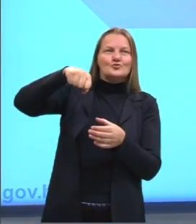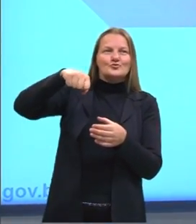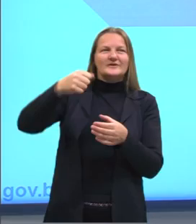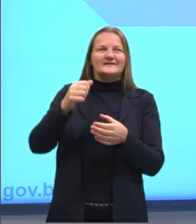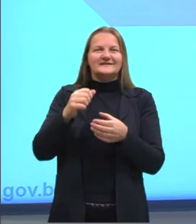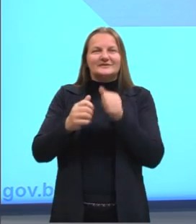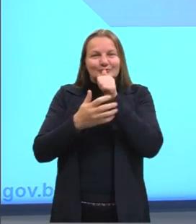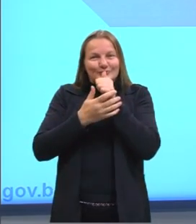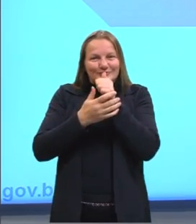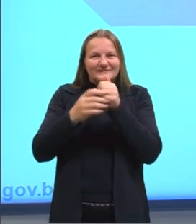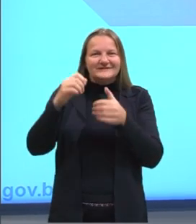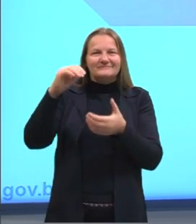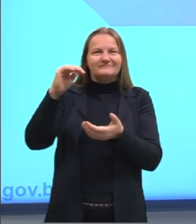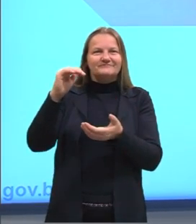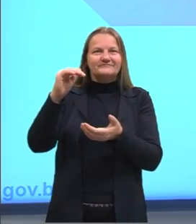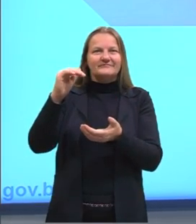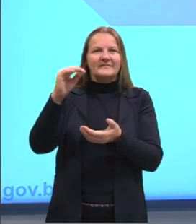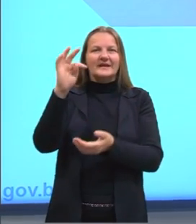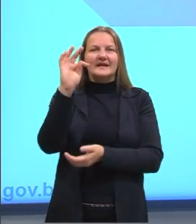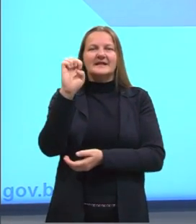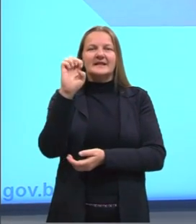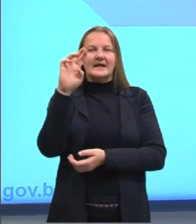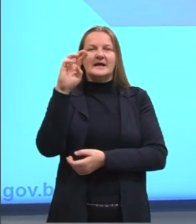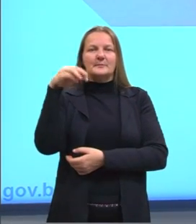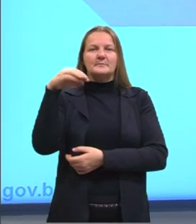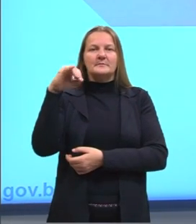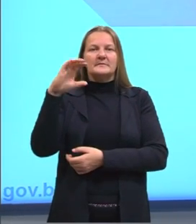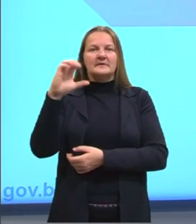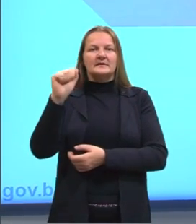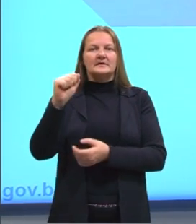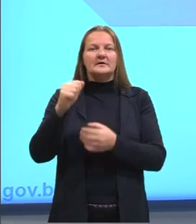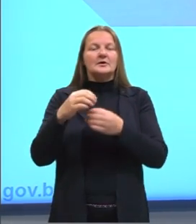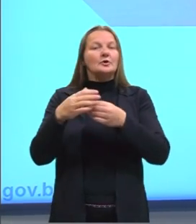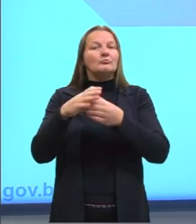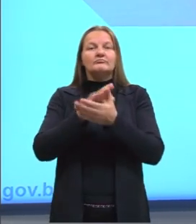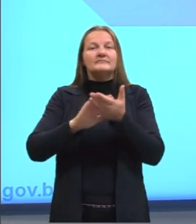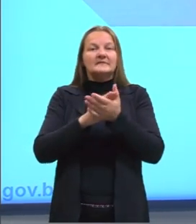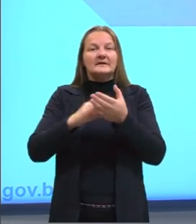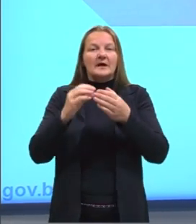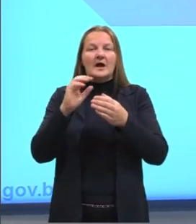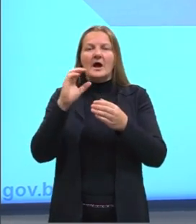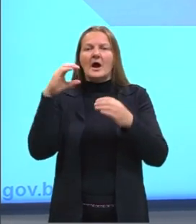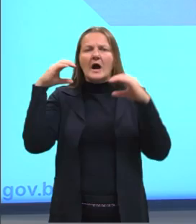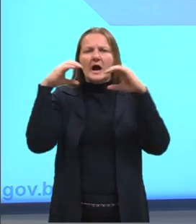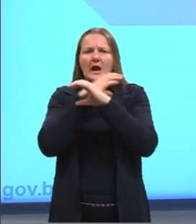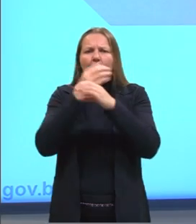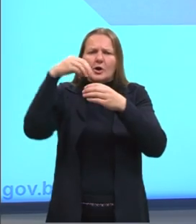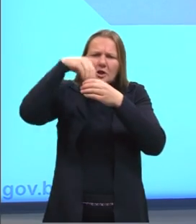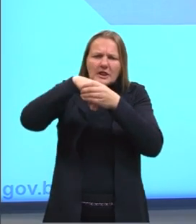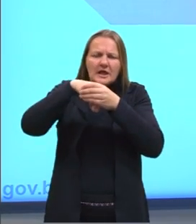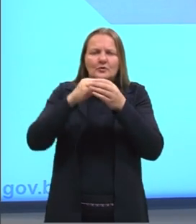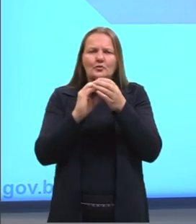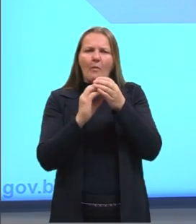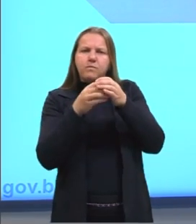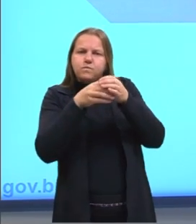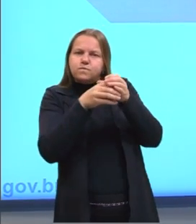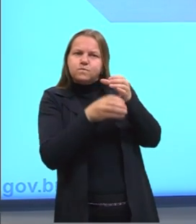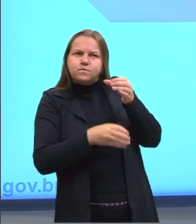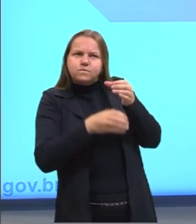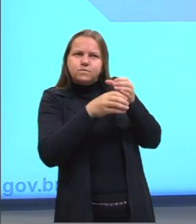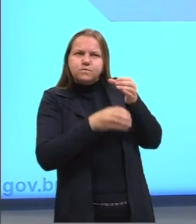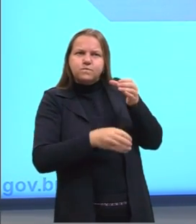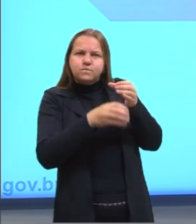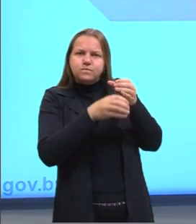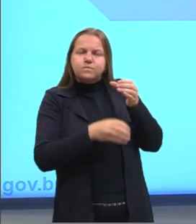a gente tem disso. O sistema, então, não troca massa e nem energia com a vizinhança. Ele é totalmente isolado. Claro que a gente sabe que,